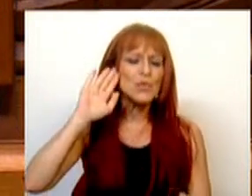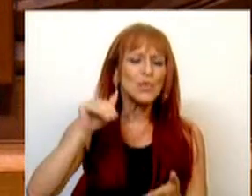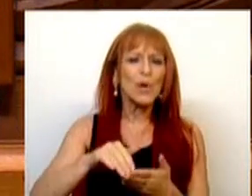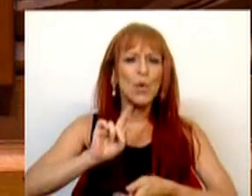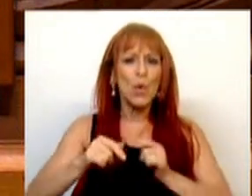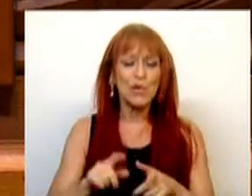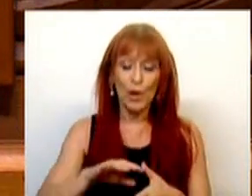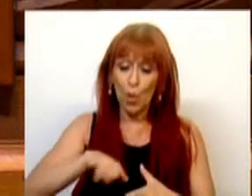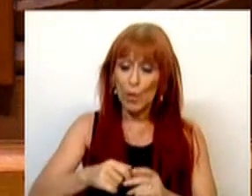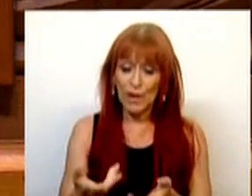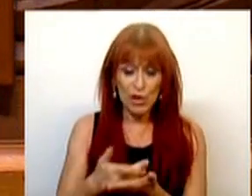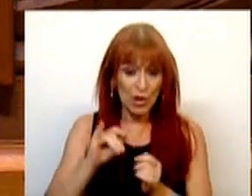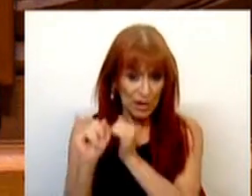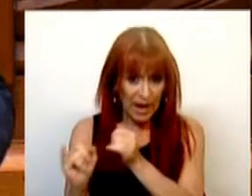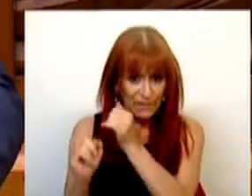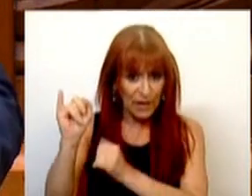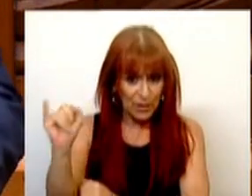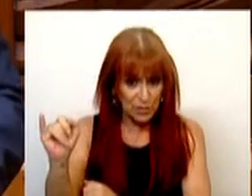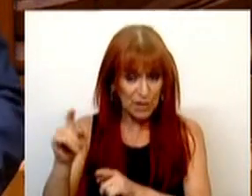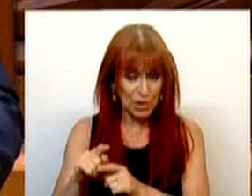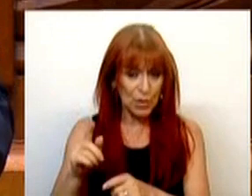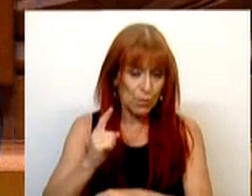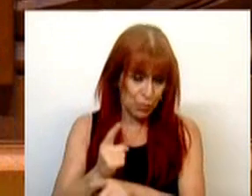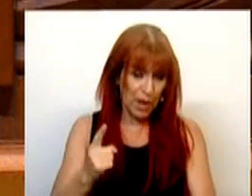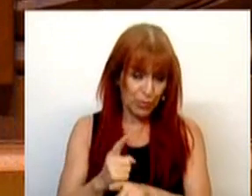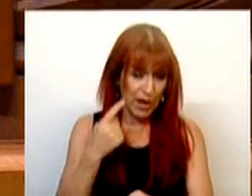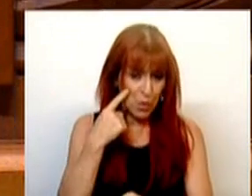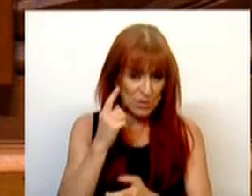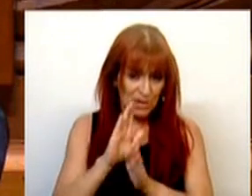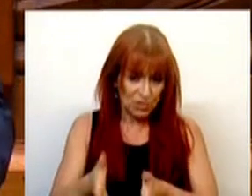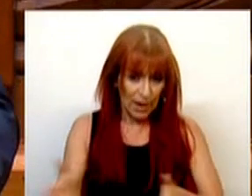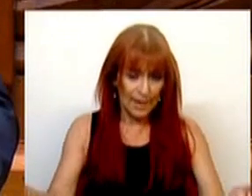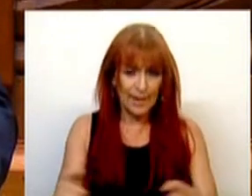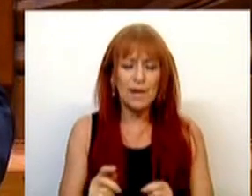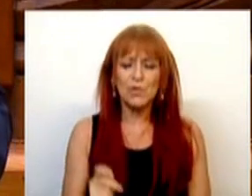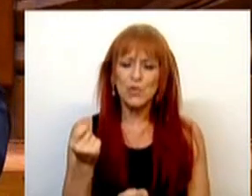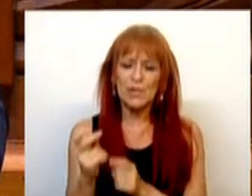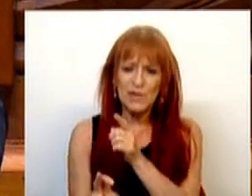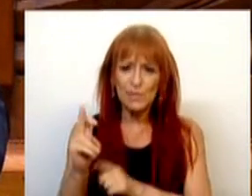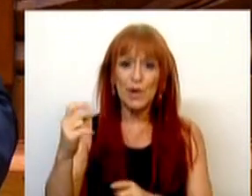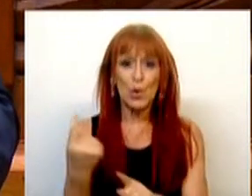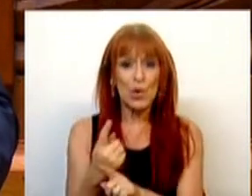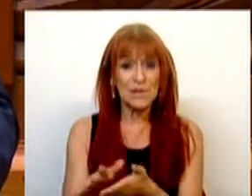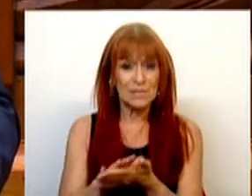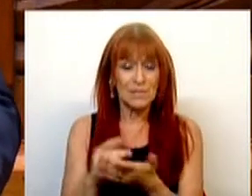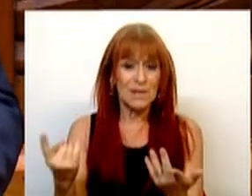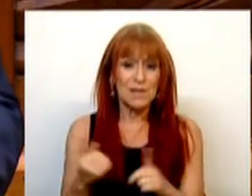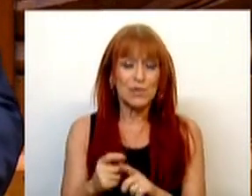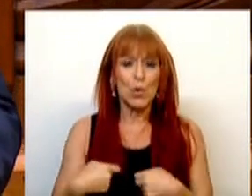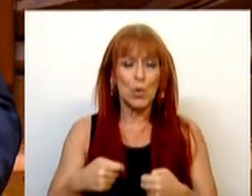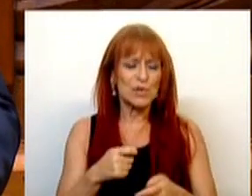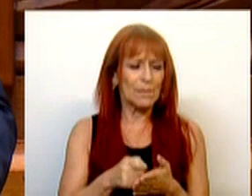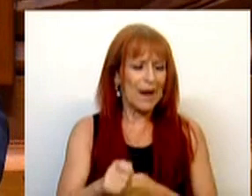do atual contexto económico e inflacionário, cujas causas são conhecidas, de aumento dos preços de bens e dos custos com a habitação,